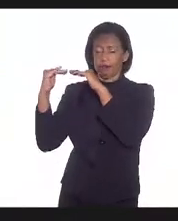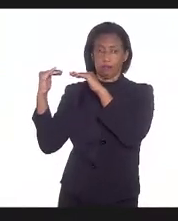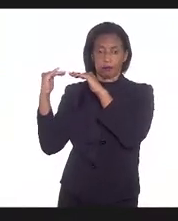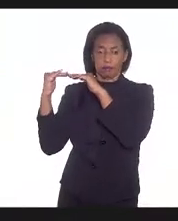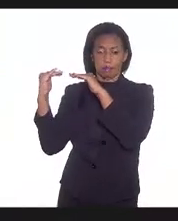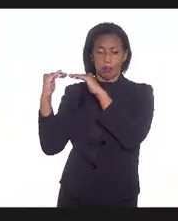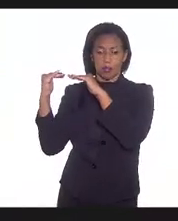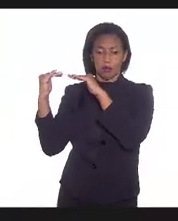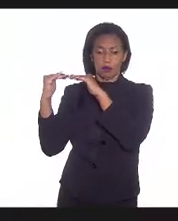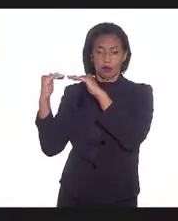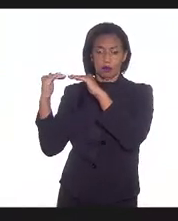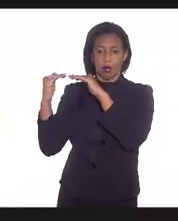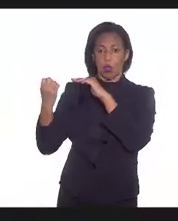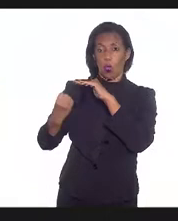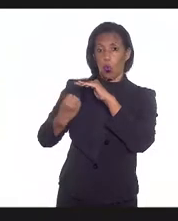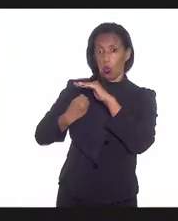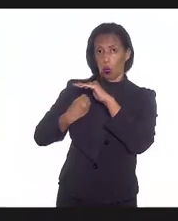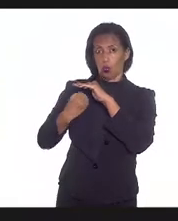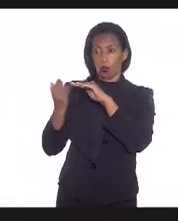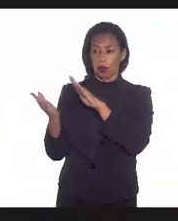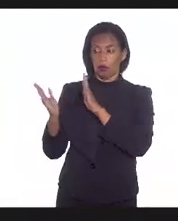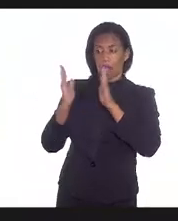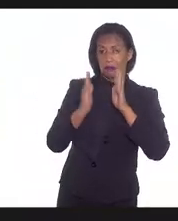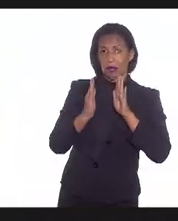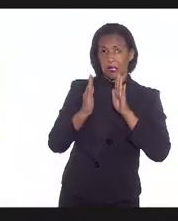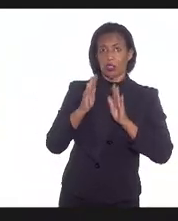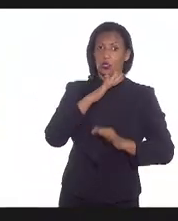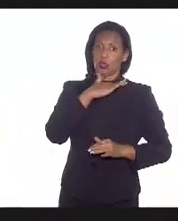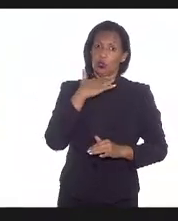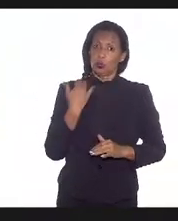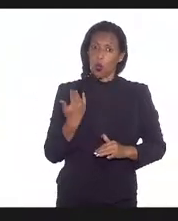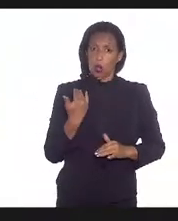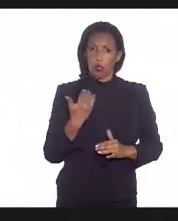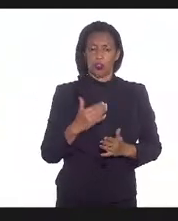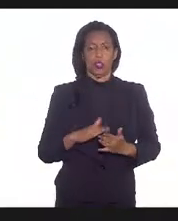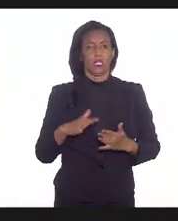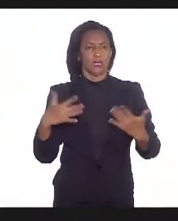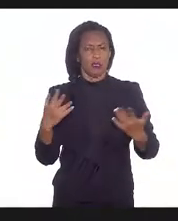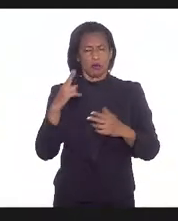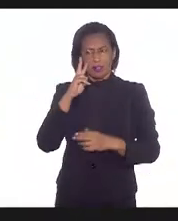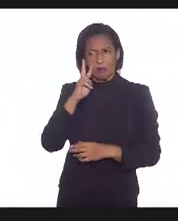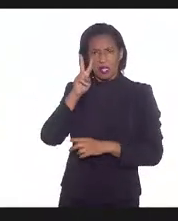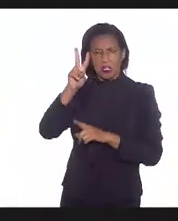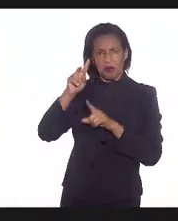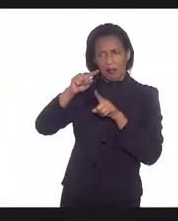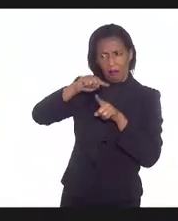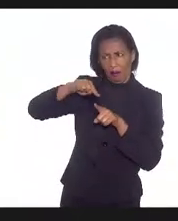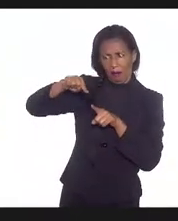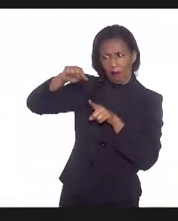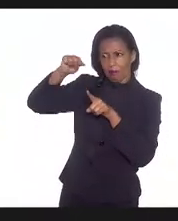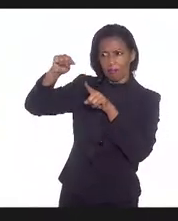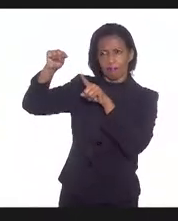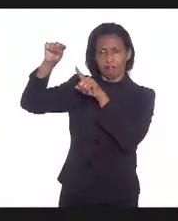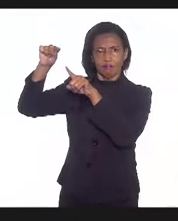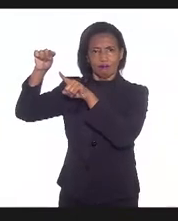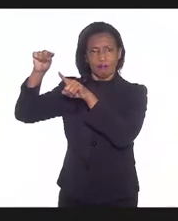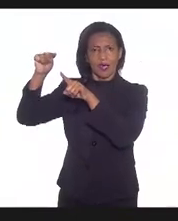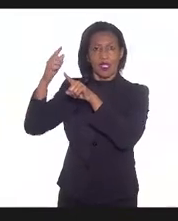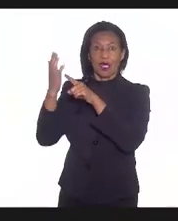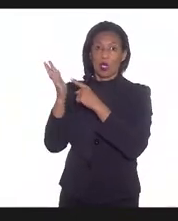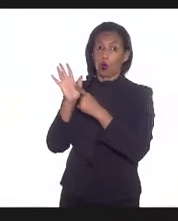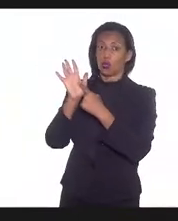compatibilizam aqui com os números de mortos, então, sempre quando a gente vê algum gráfico, eu gosto de chamar, no fundo, o ele